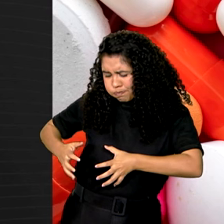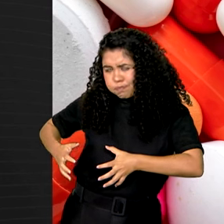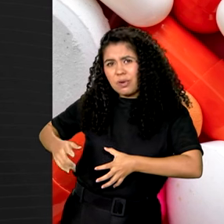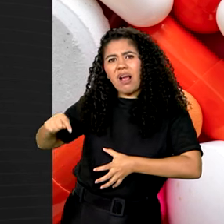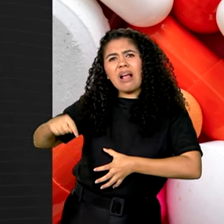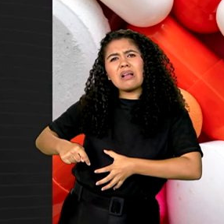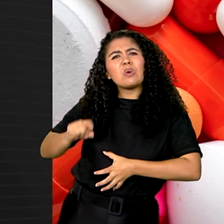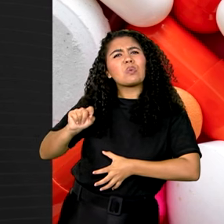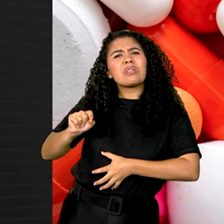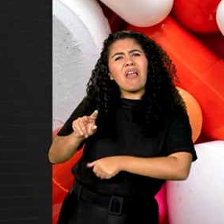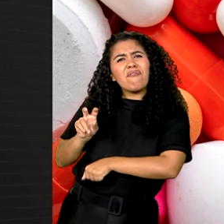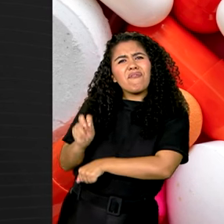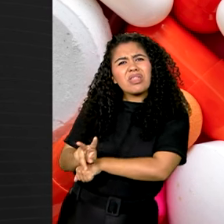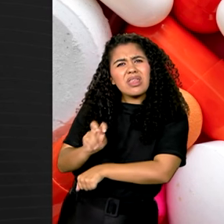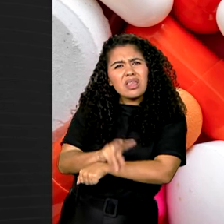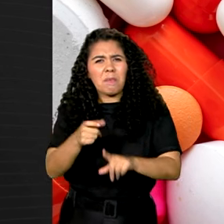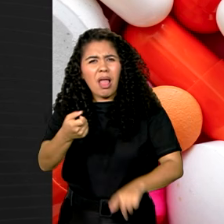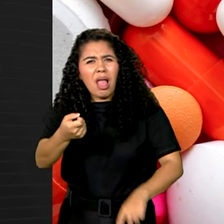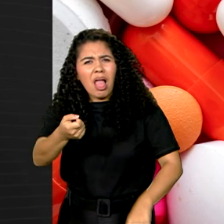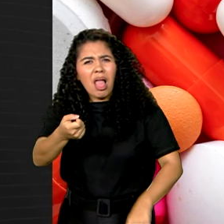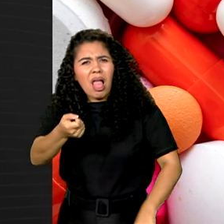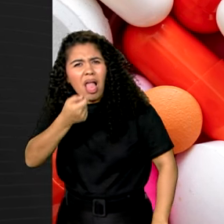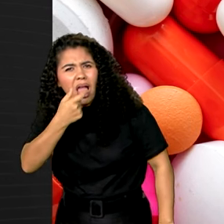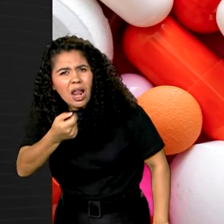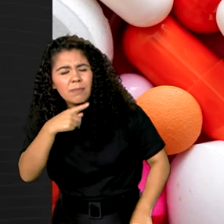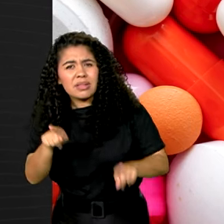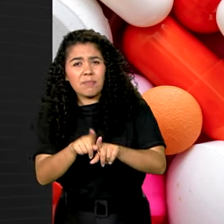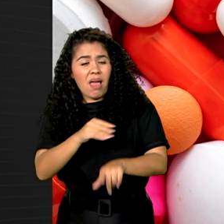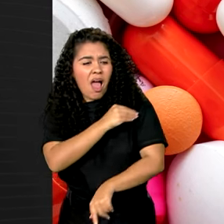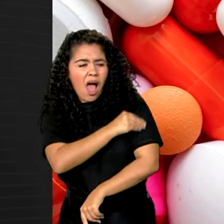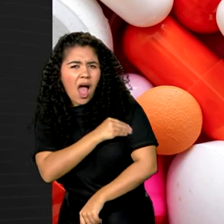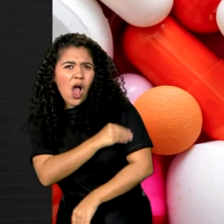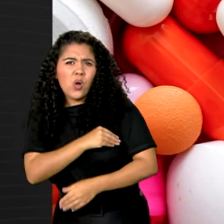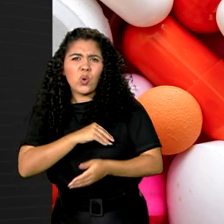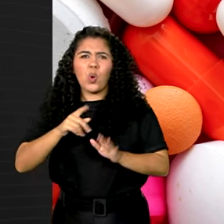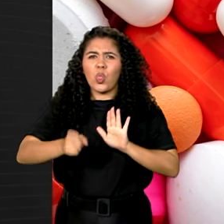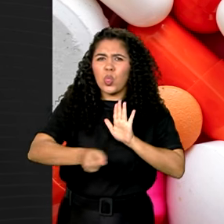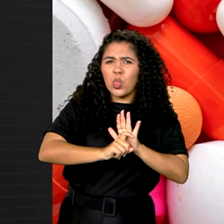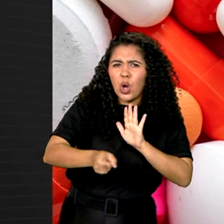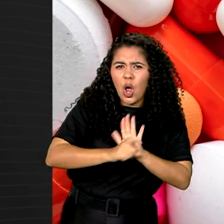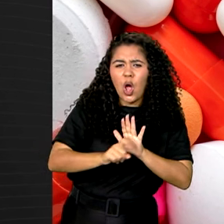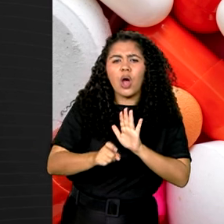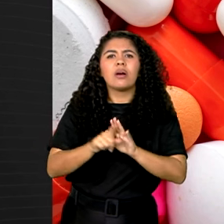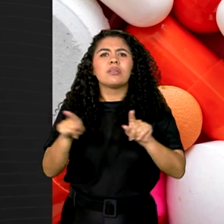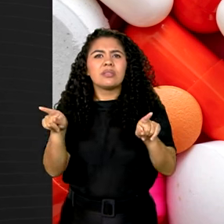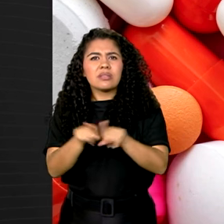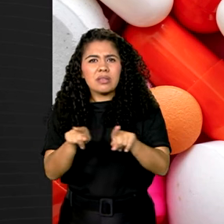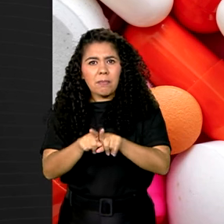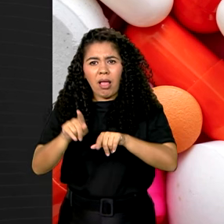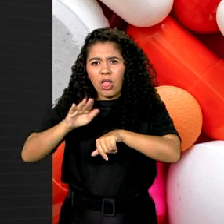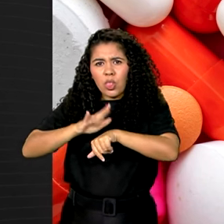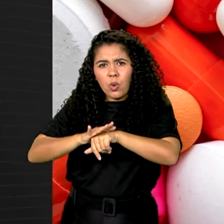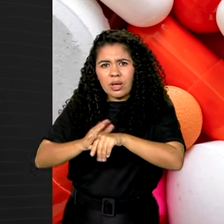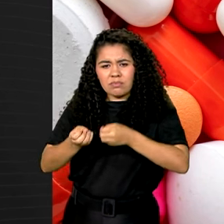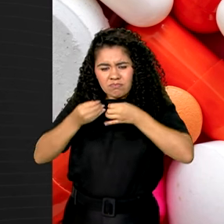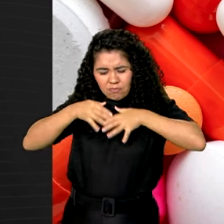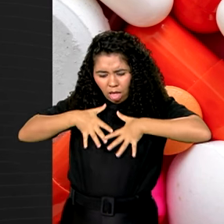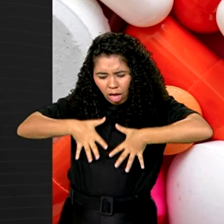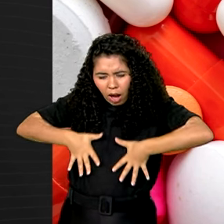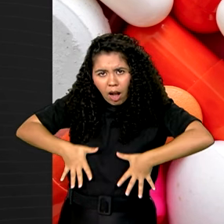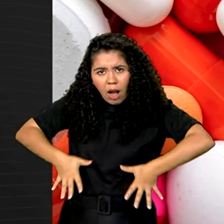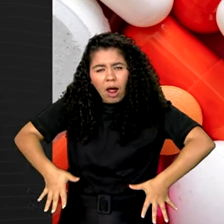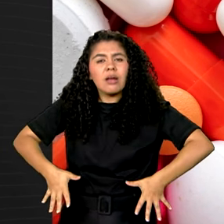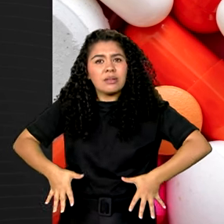vírus, uso de alguns remédios, outras drogas, além de doenças autoimunes e genéticas. Ela pode ser